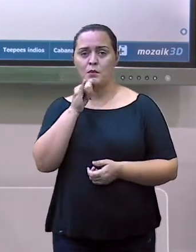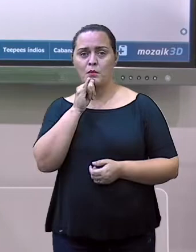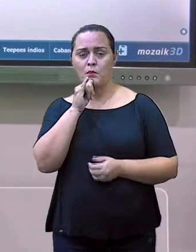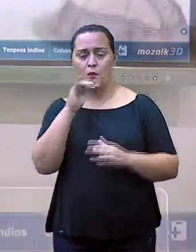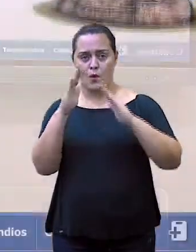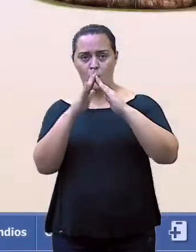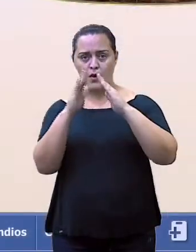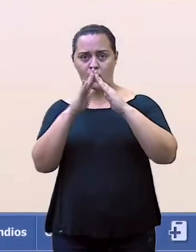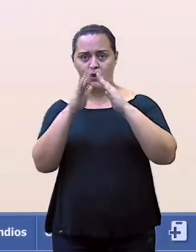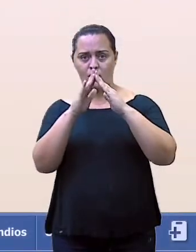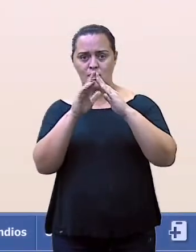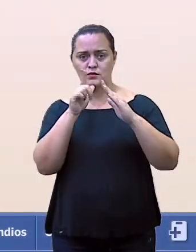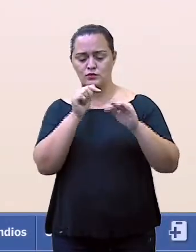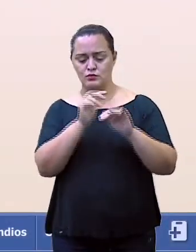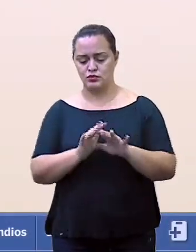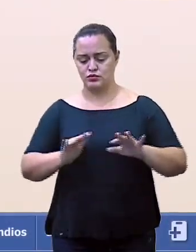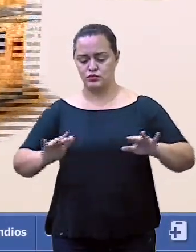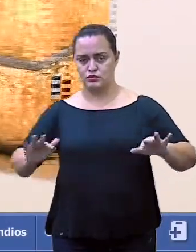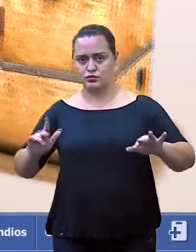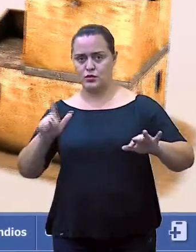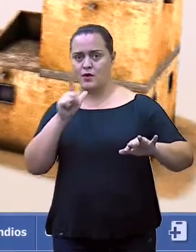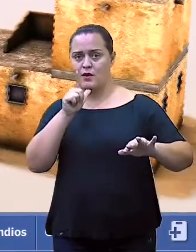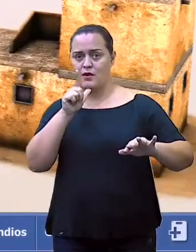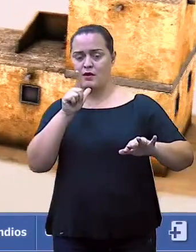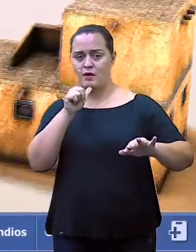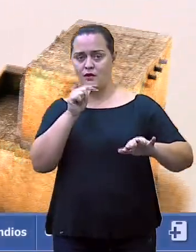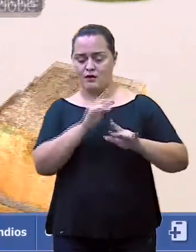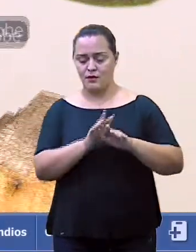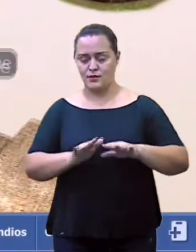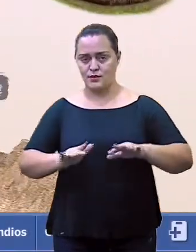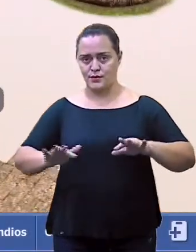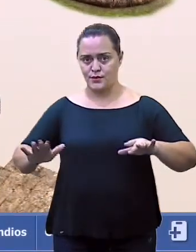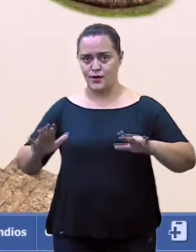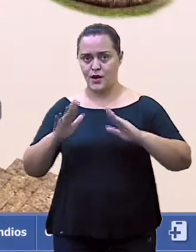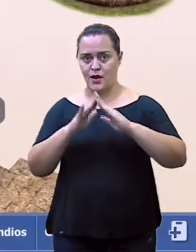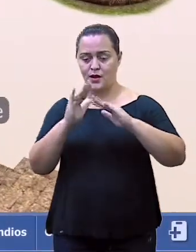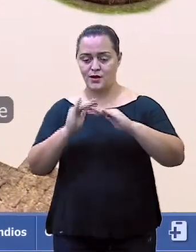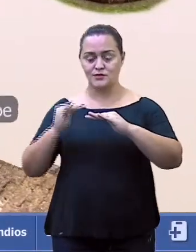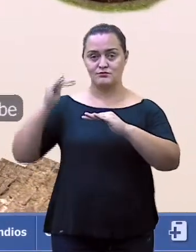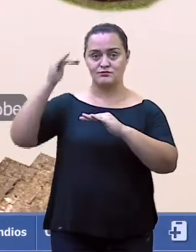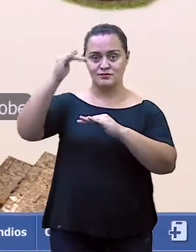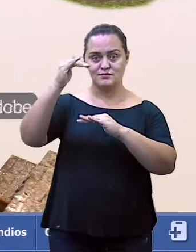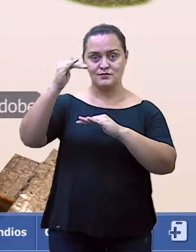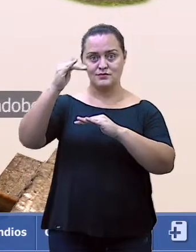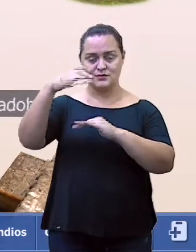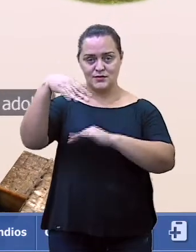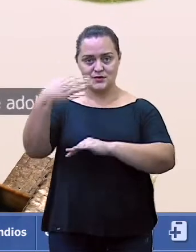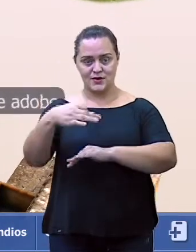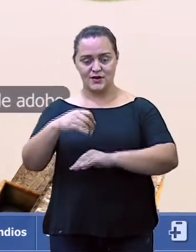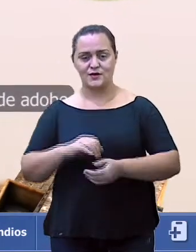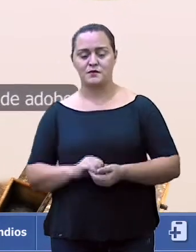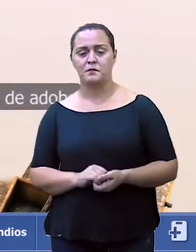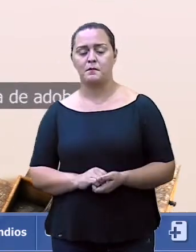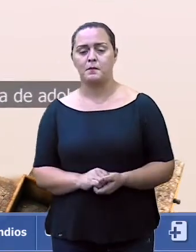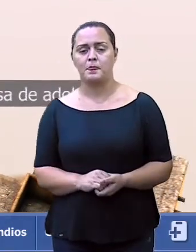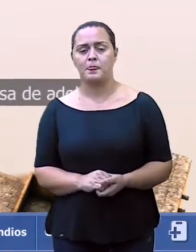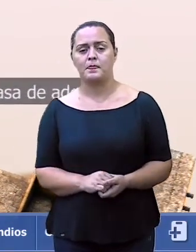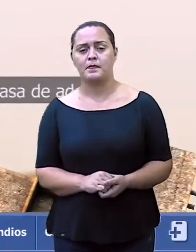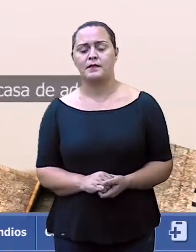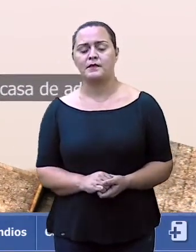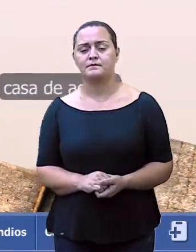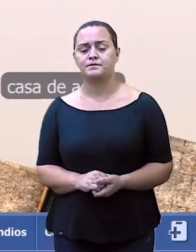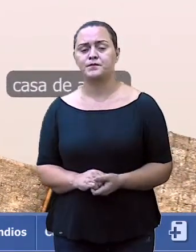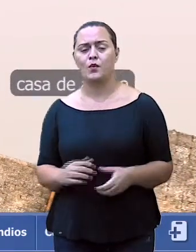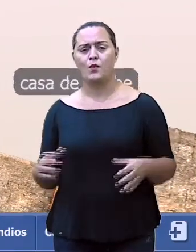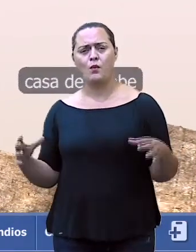Alguns tipos de habitações que nós vamos conhecer hoje. Os grupos